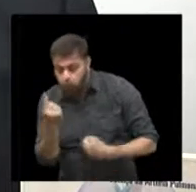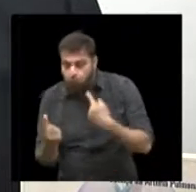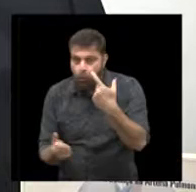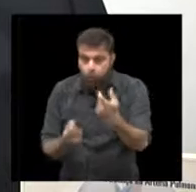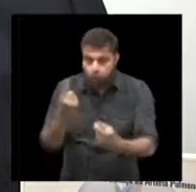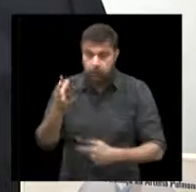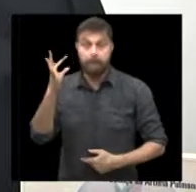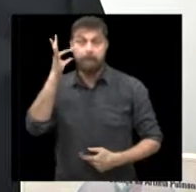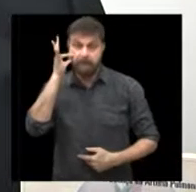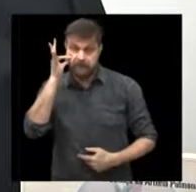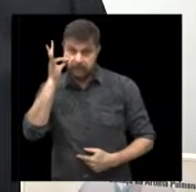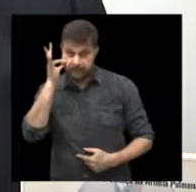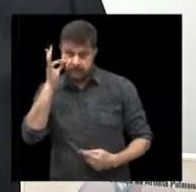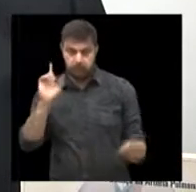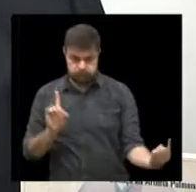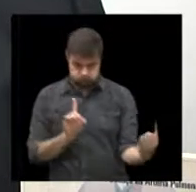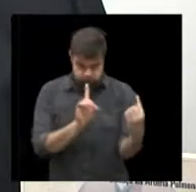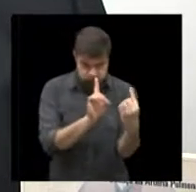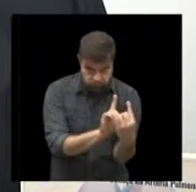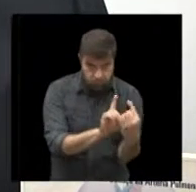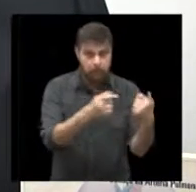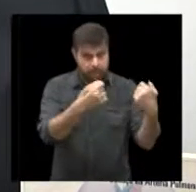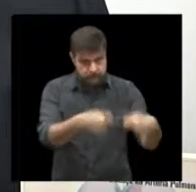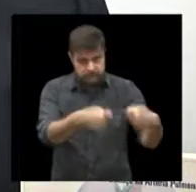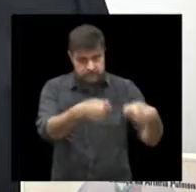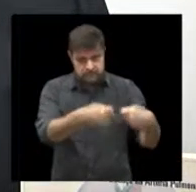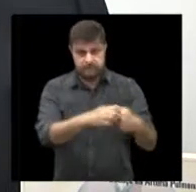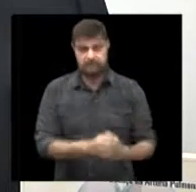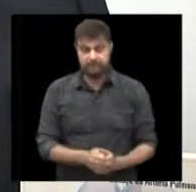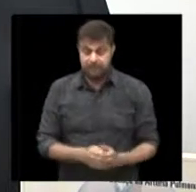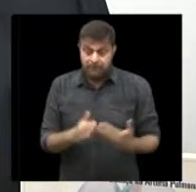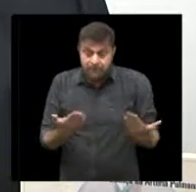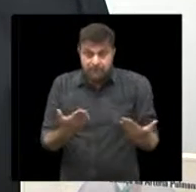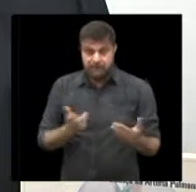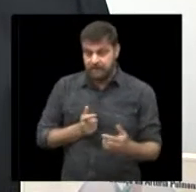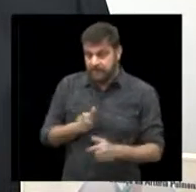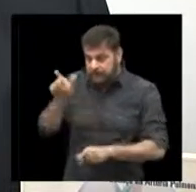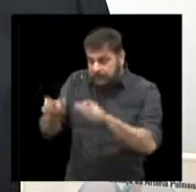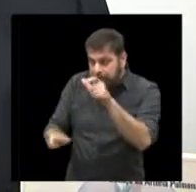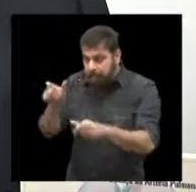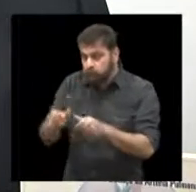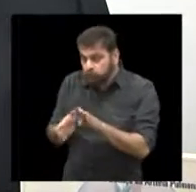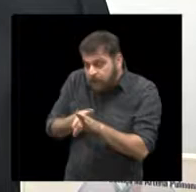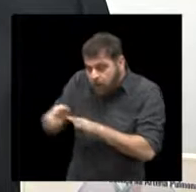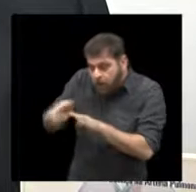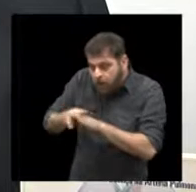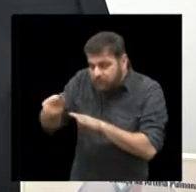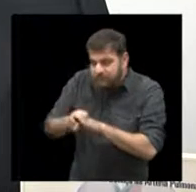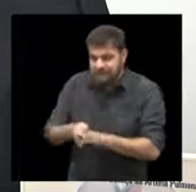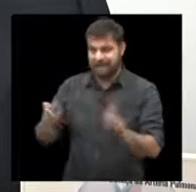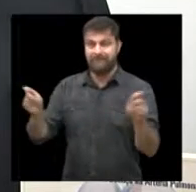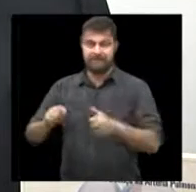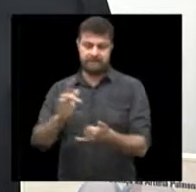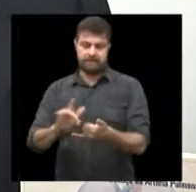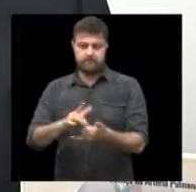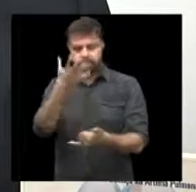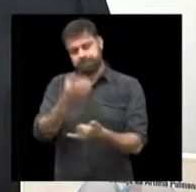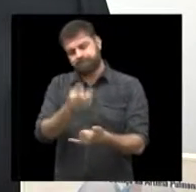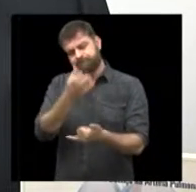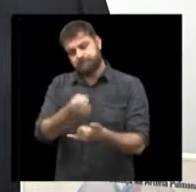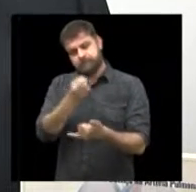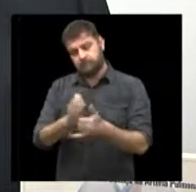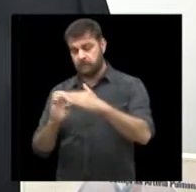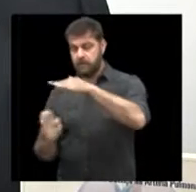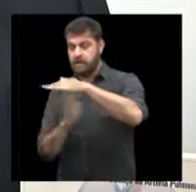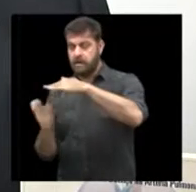precisam de coisas presenciais, e ações presenciais. Mas aquelas ações todas, que bastassem apenas uma orientação, seriam feitas dentro